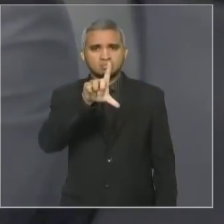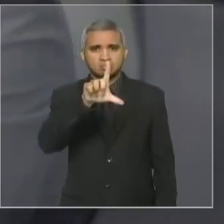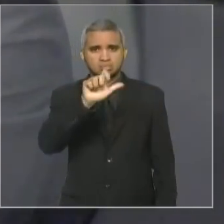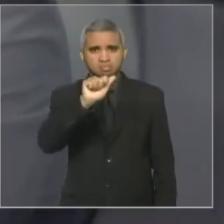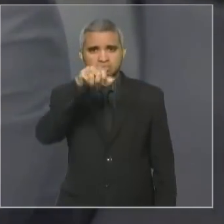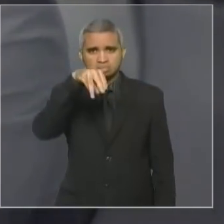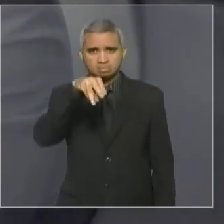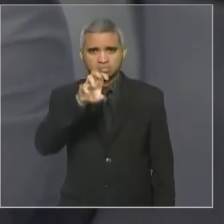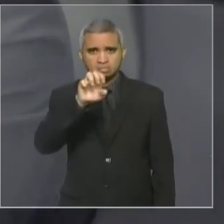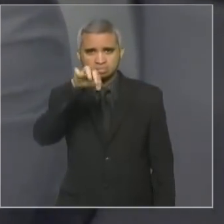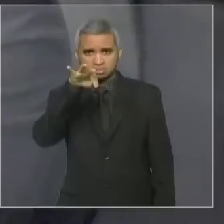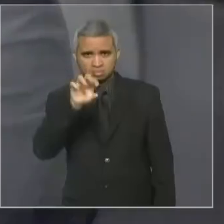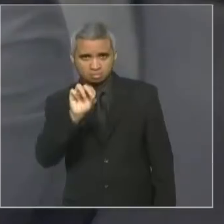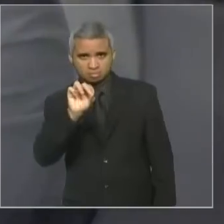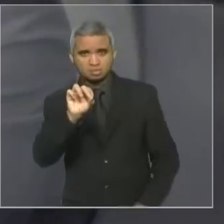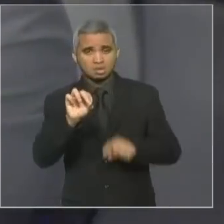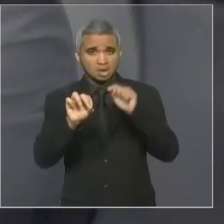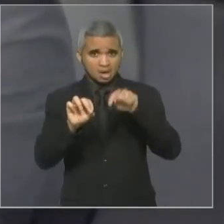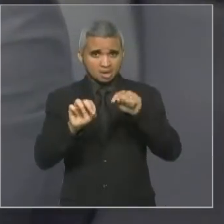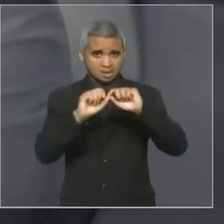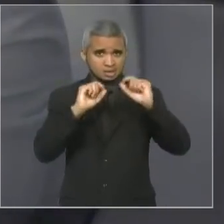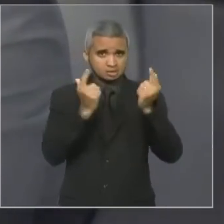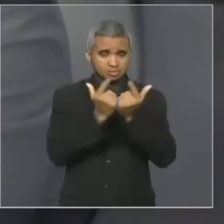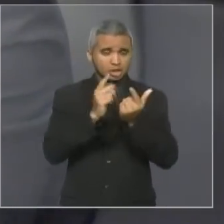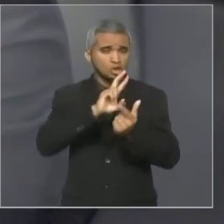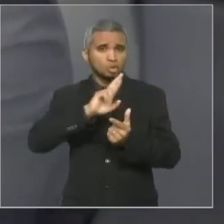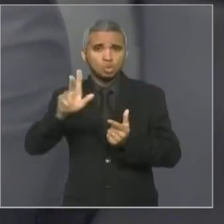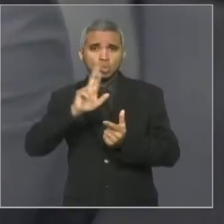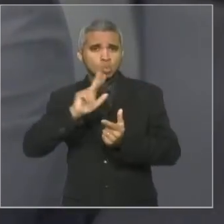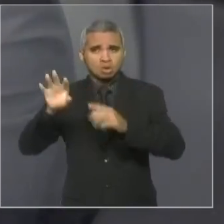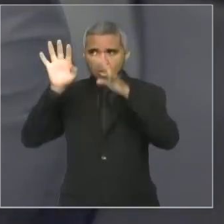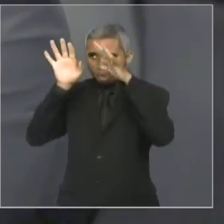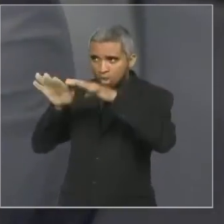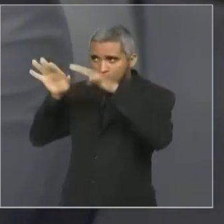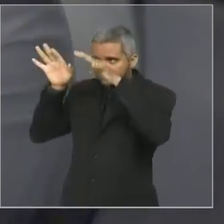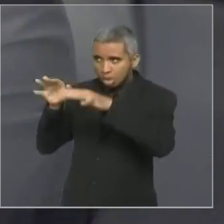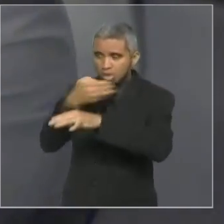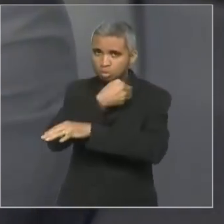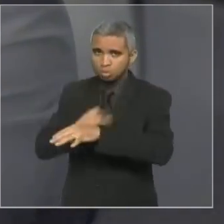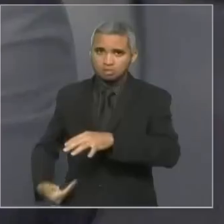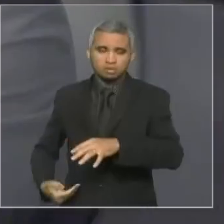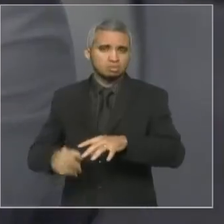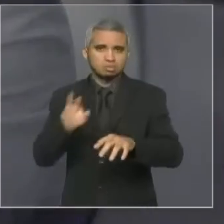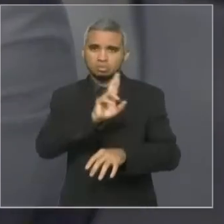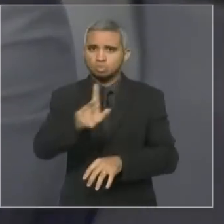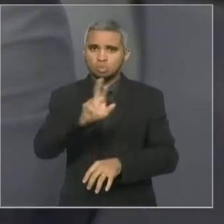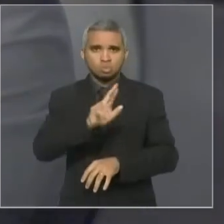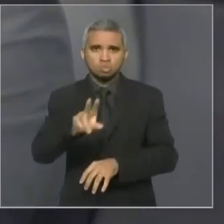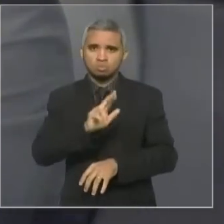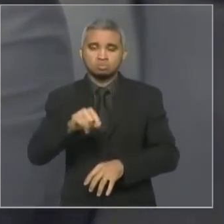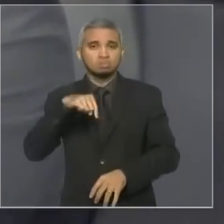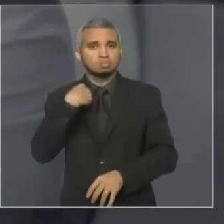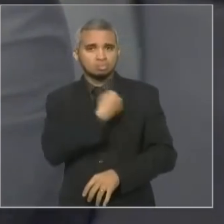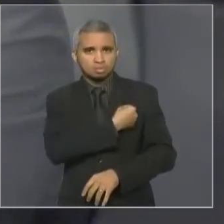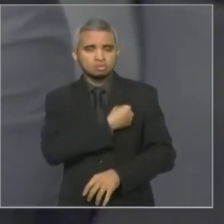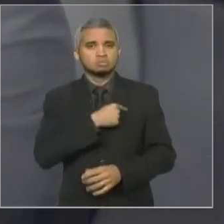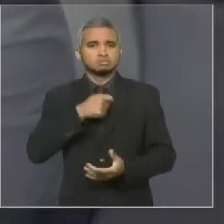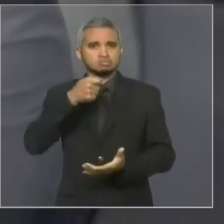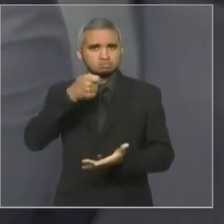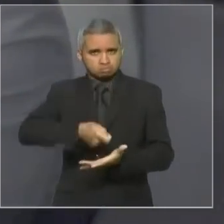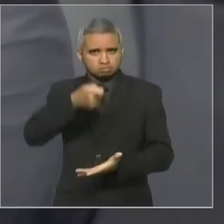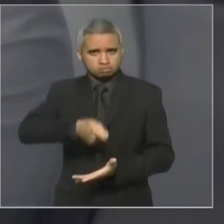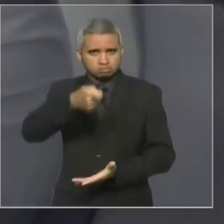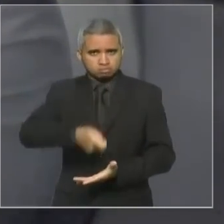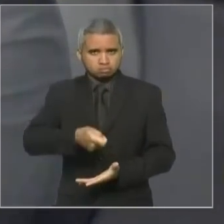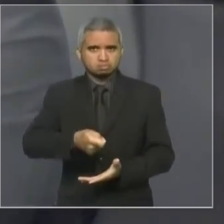não é puxadinho do Palácio dos Leões, não é puxadinho do governo do Estado e ficaremos e manteremos os nossos posicionamentos